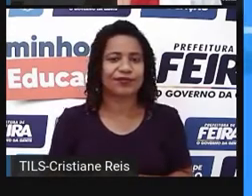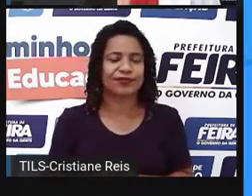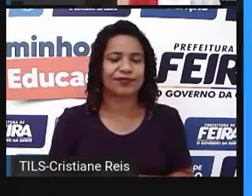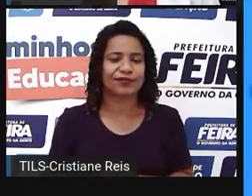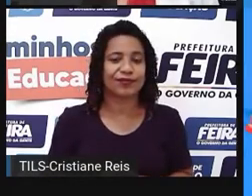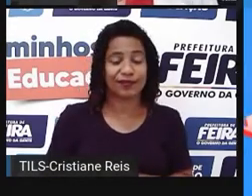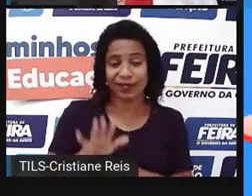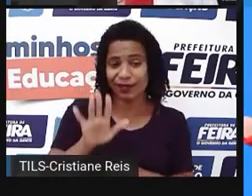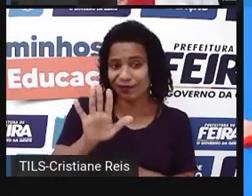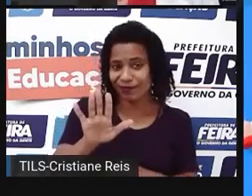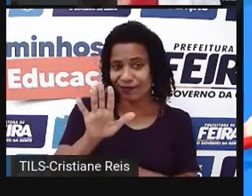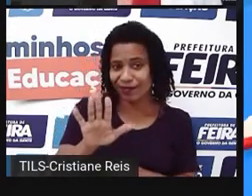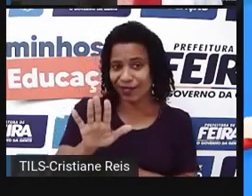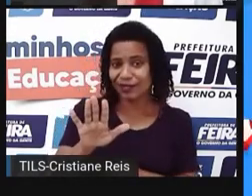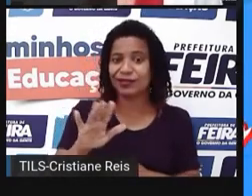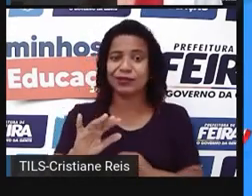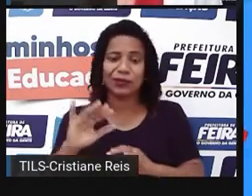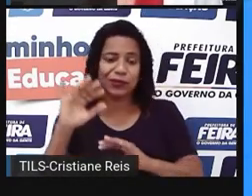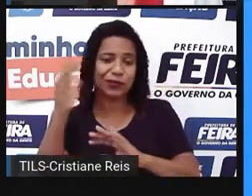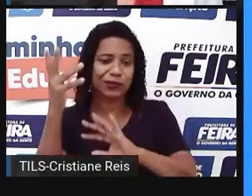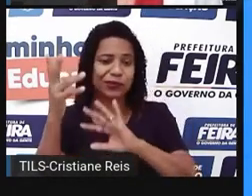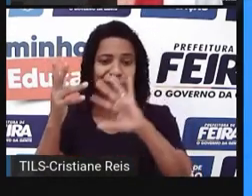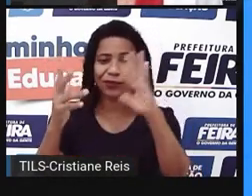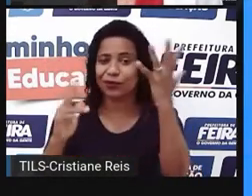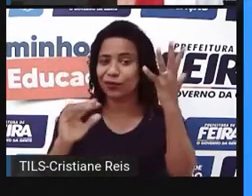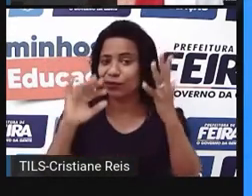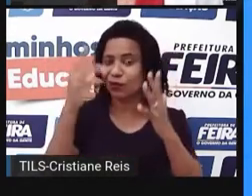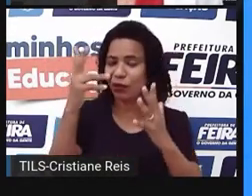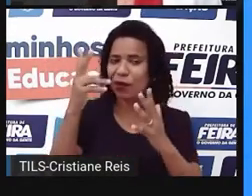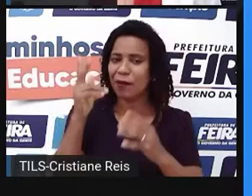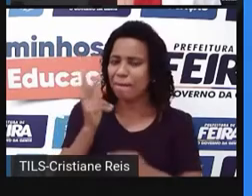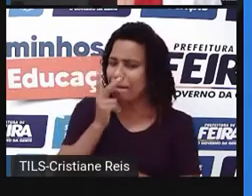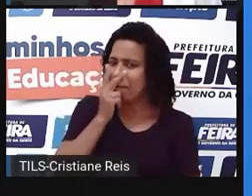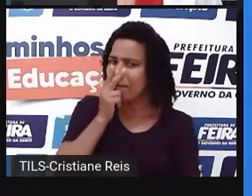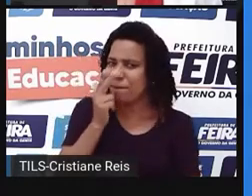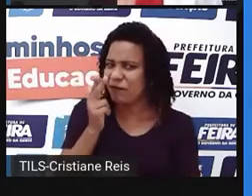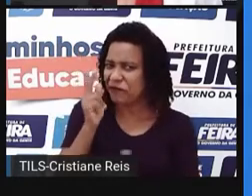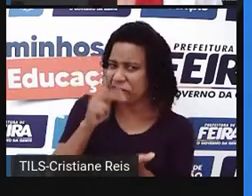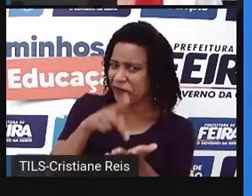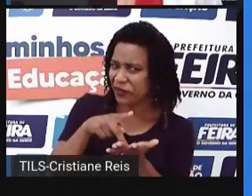Mas coisas não sempre estão te parecem. Não é verdade?